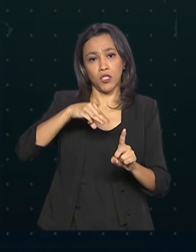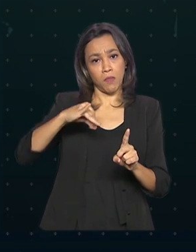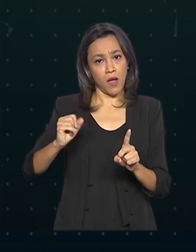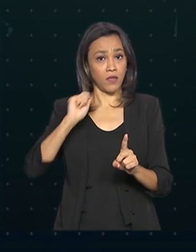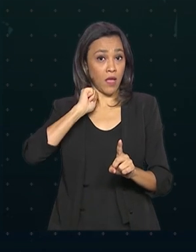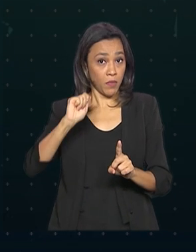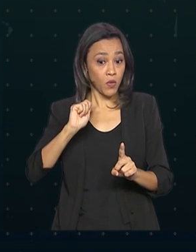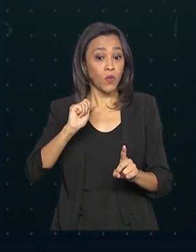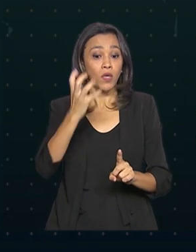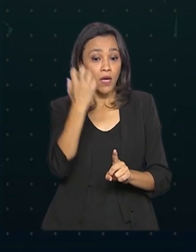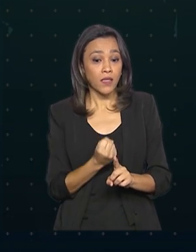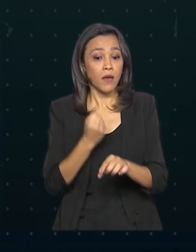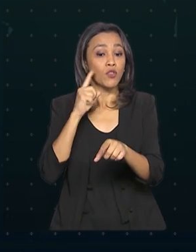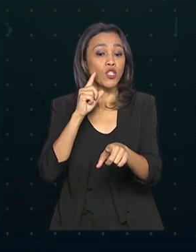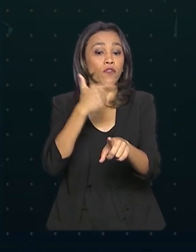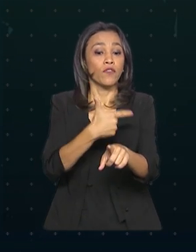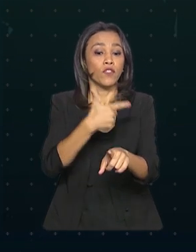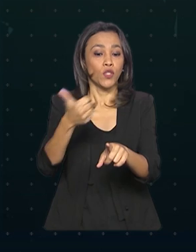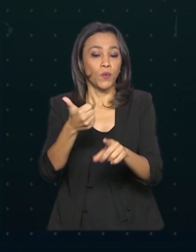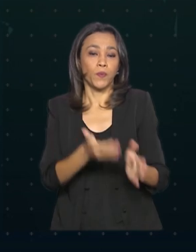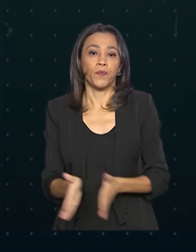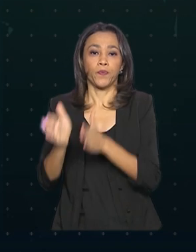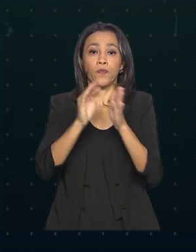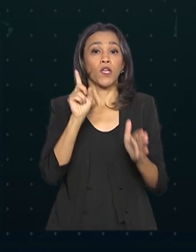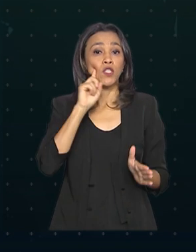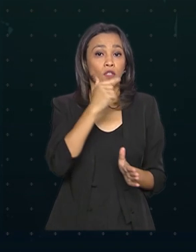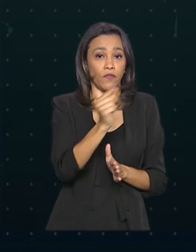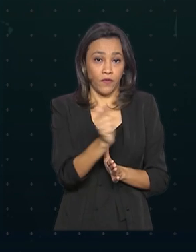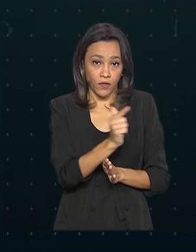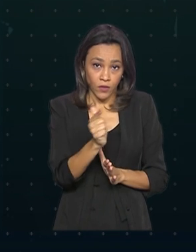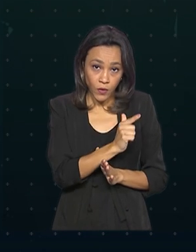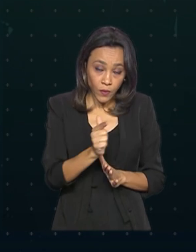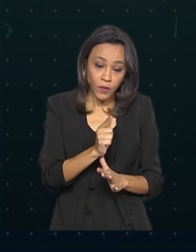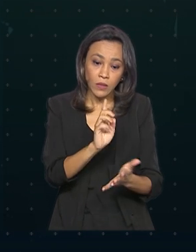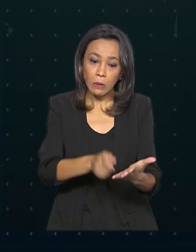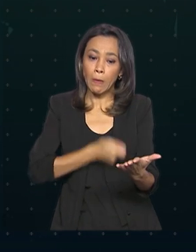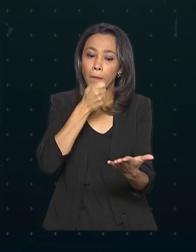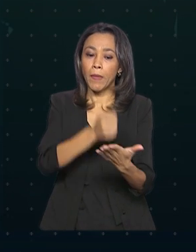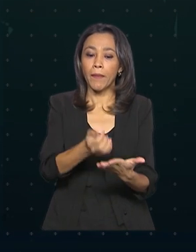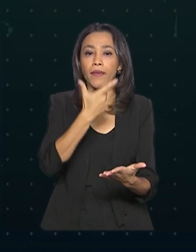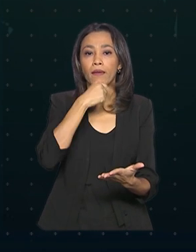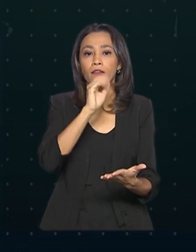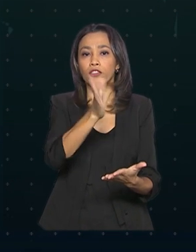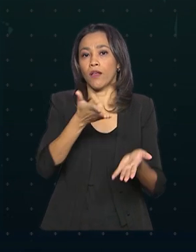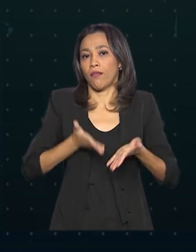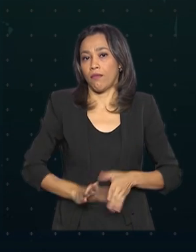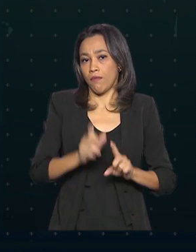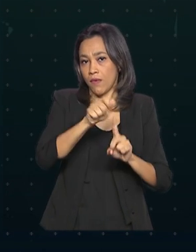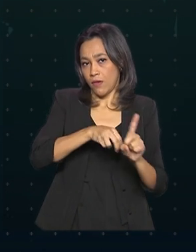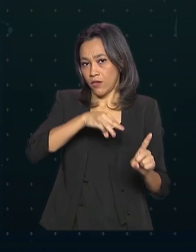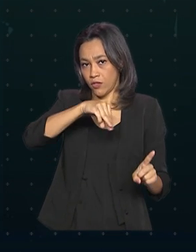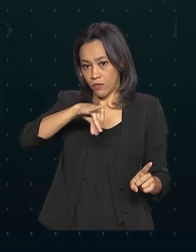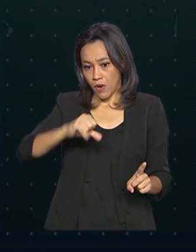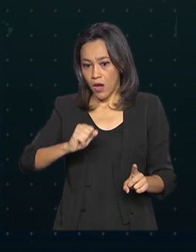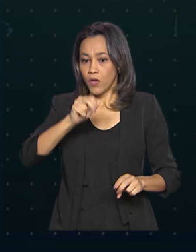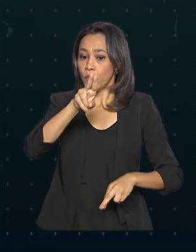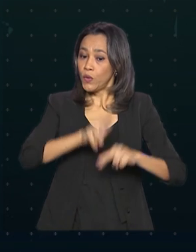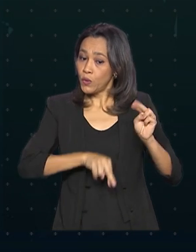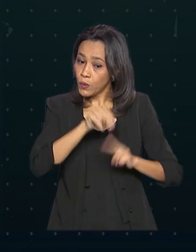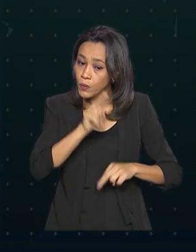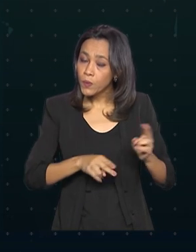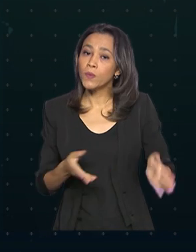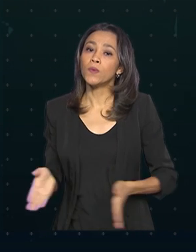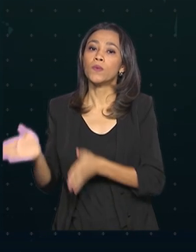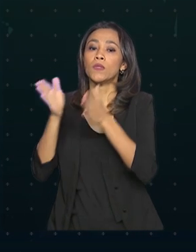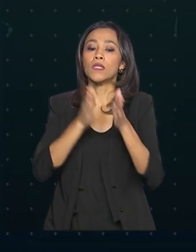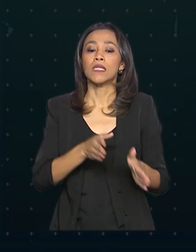no dia 21. Já dia 22, o pagamento é feito aos nascidos em maio e junho. Sábado,